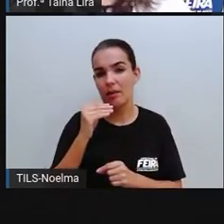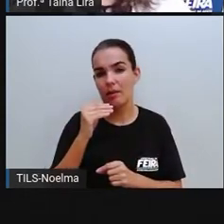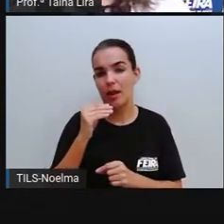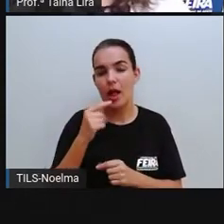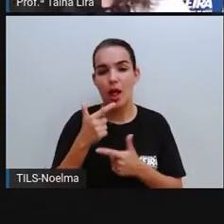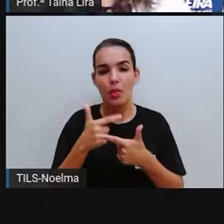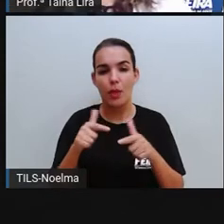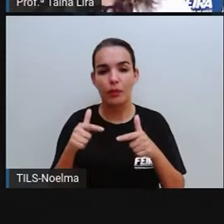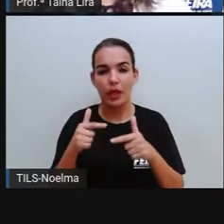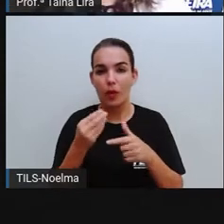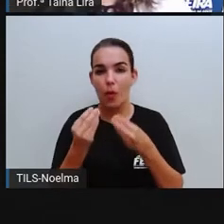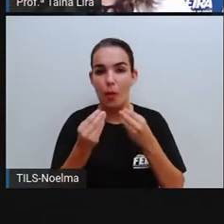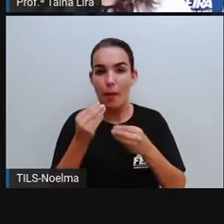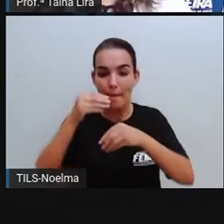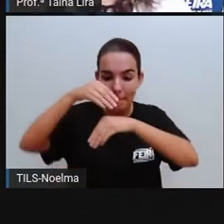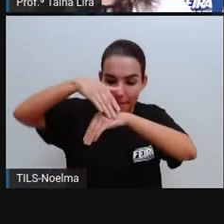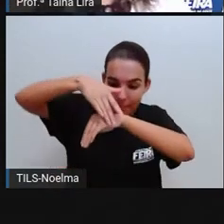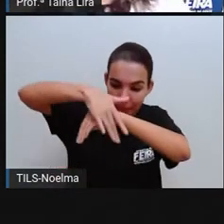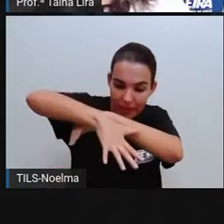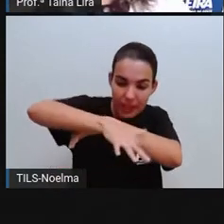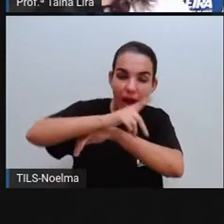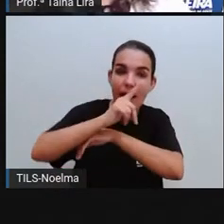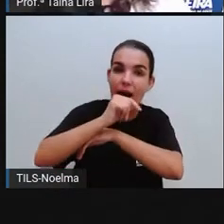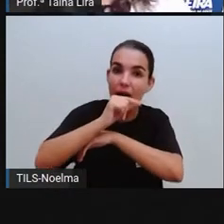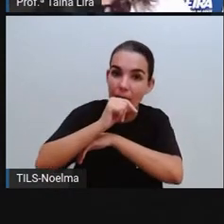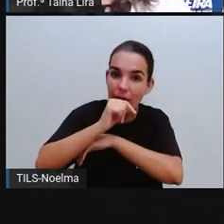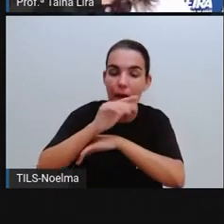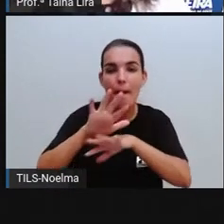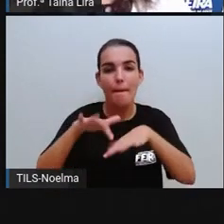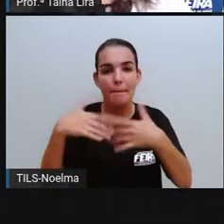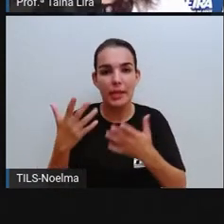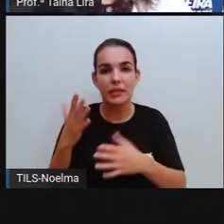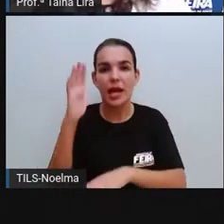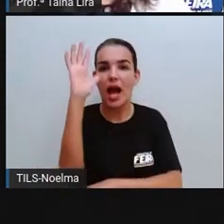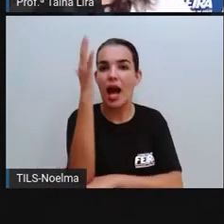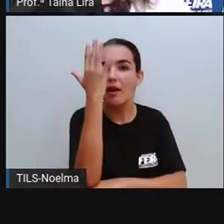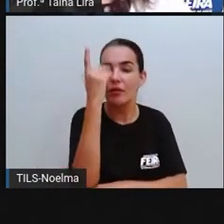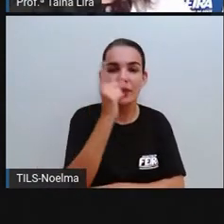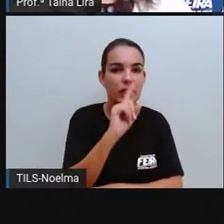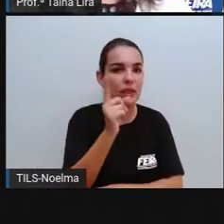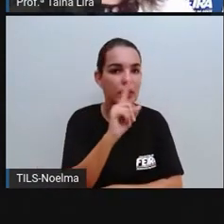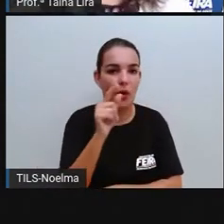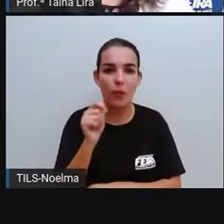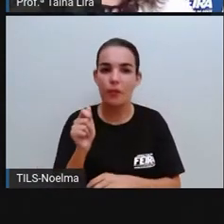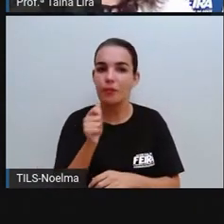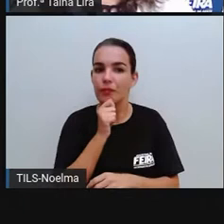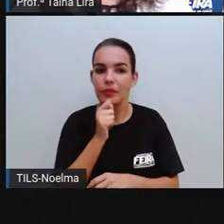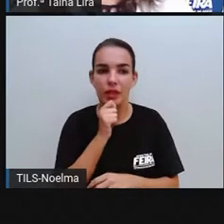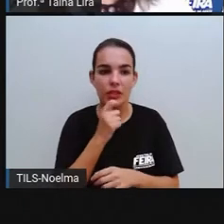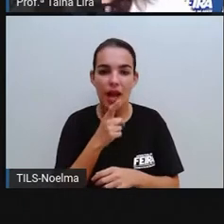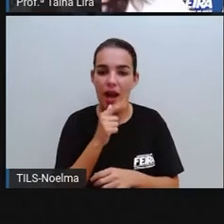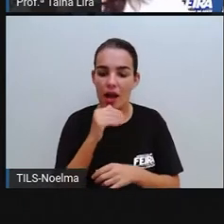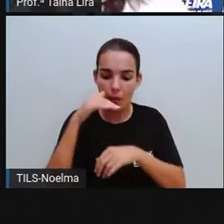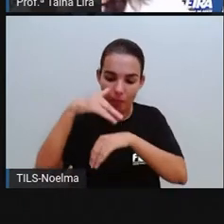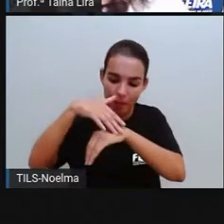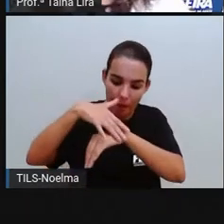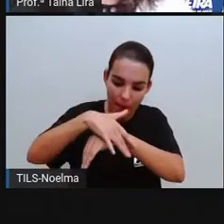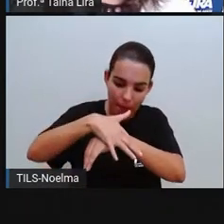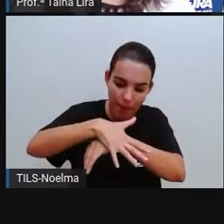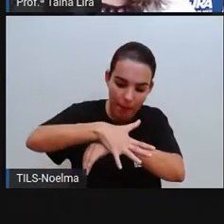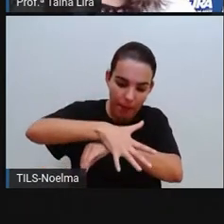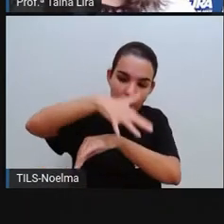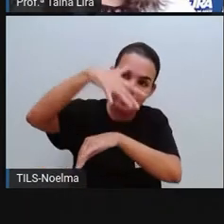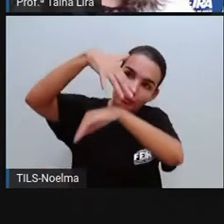deixa passar, né? Já a madeira também não deixa passar, o tijolo não deixa passar. Tem material aí que é